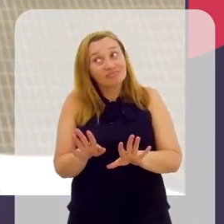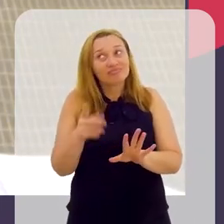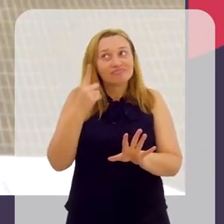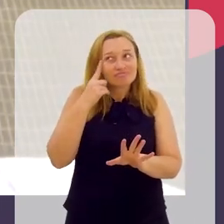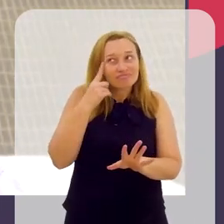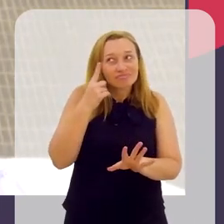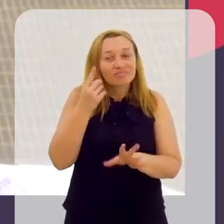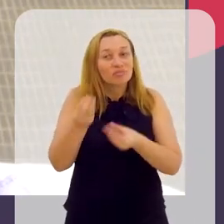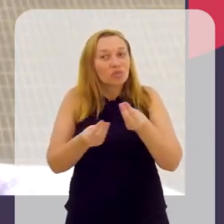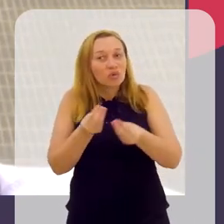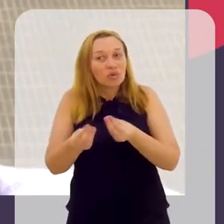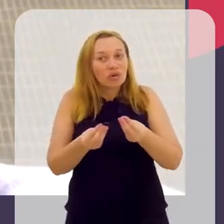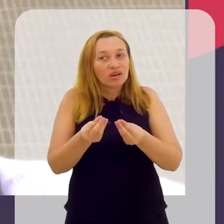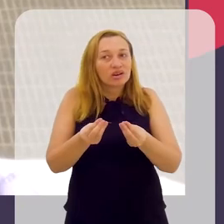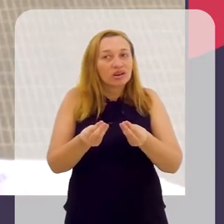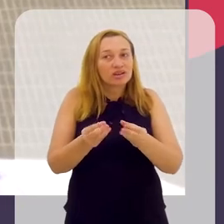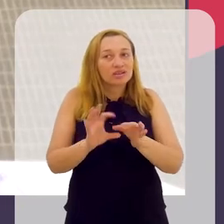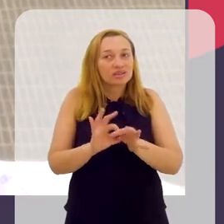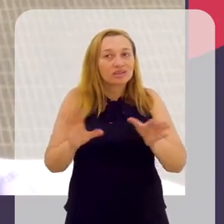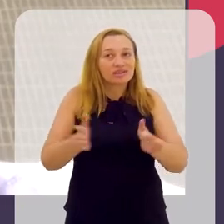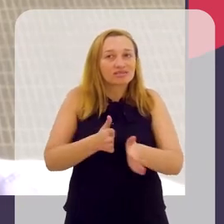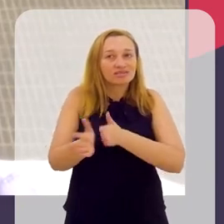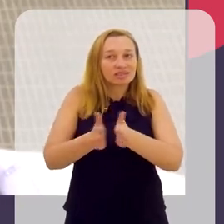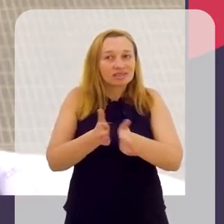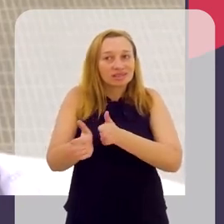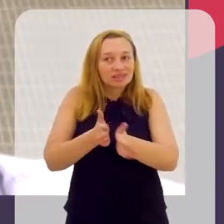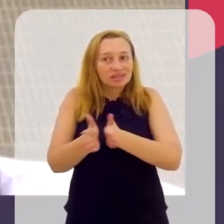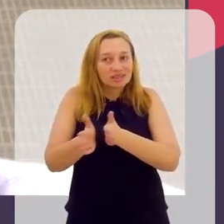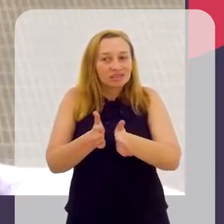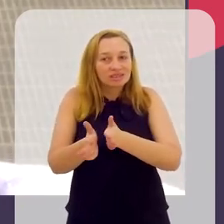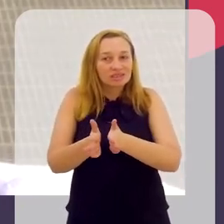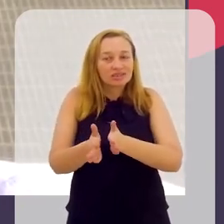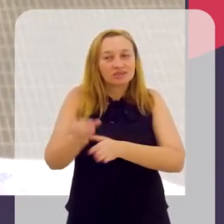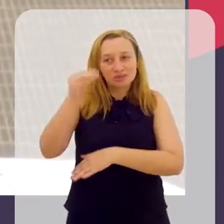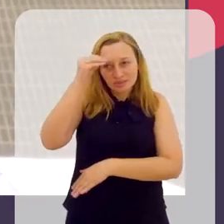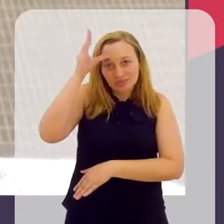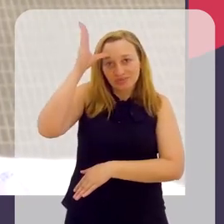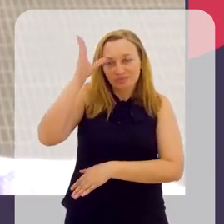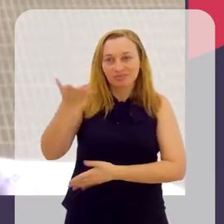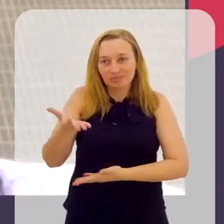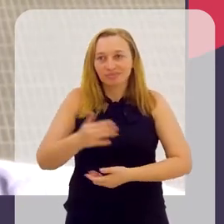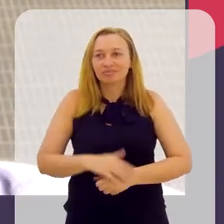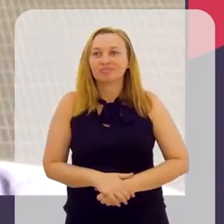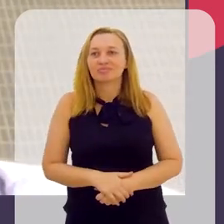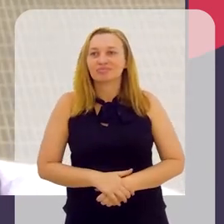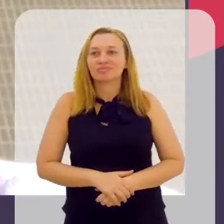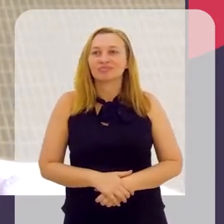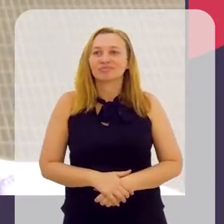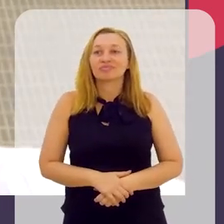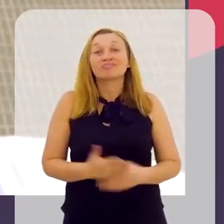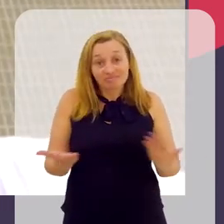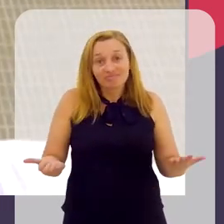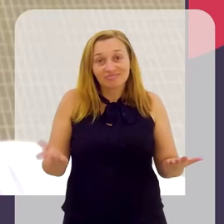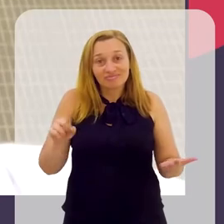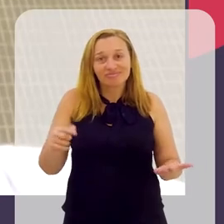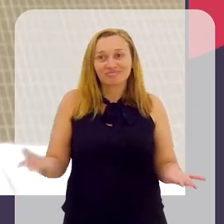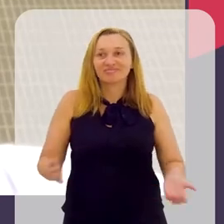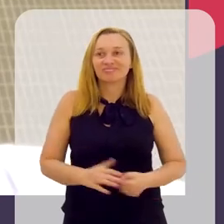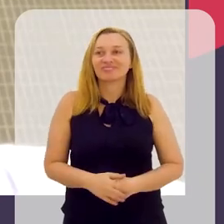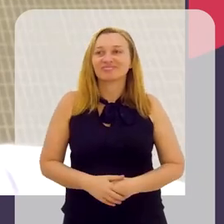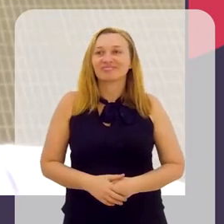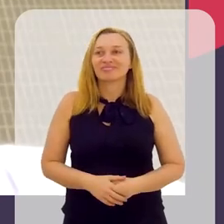formulando como, democratizar esse acesso, né? Democratizar o acesso ao conhecimento. que é isso.